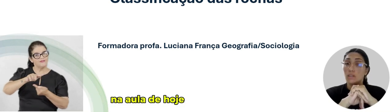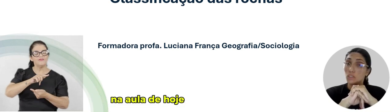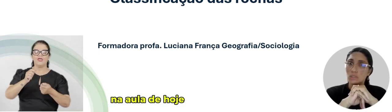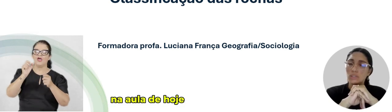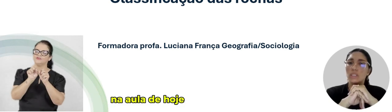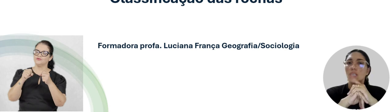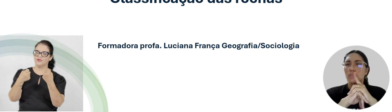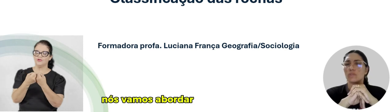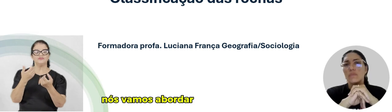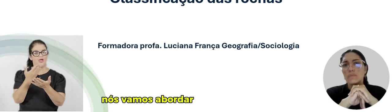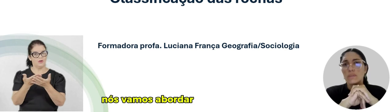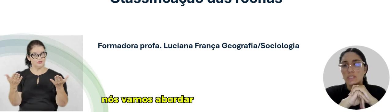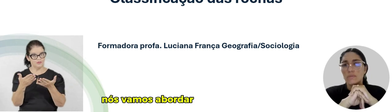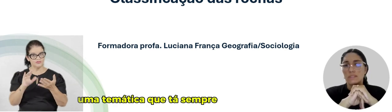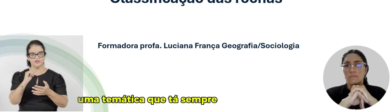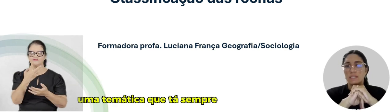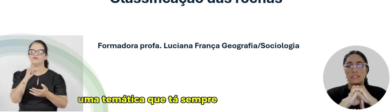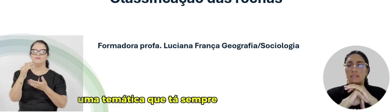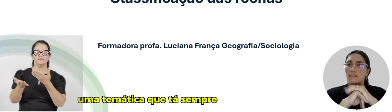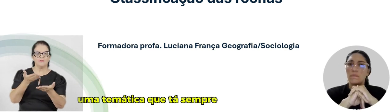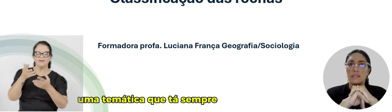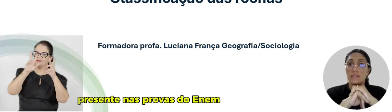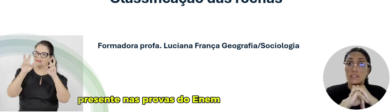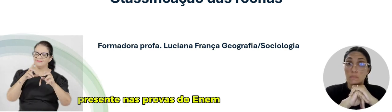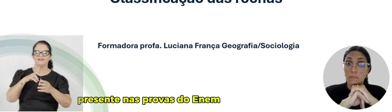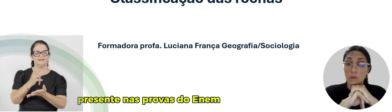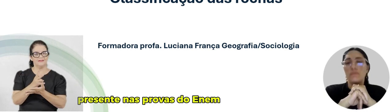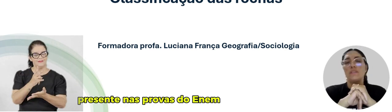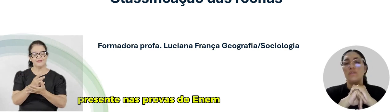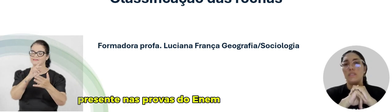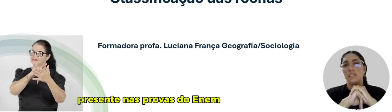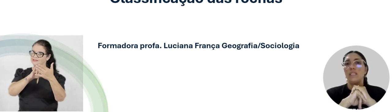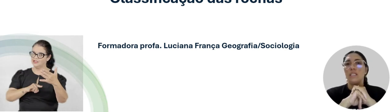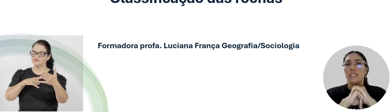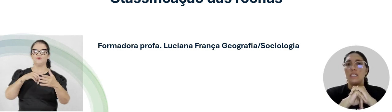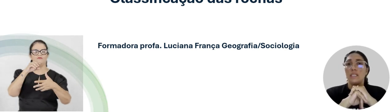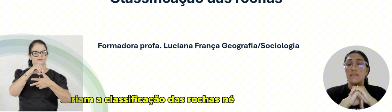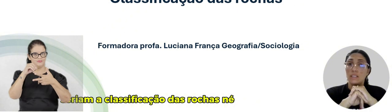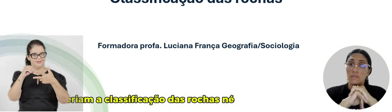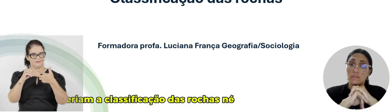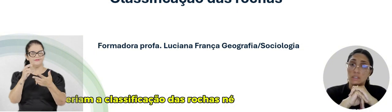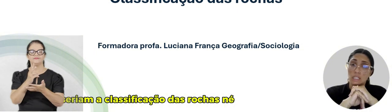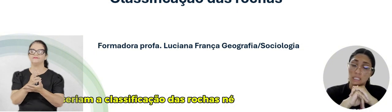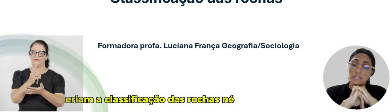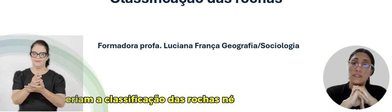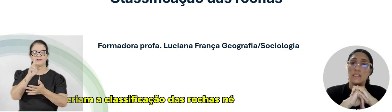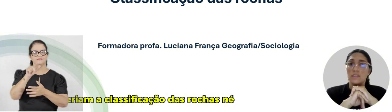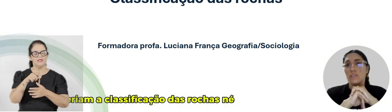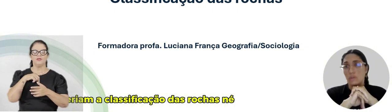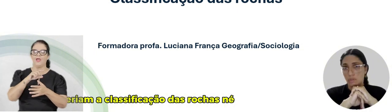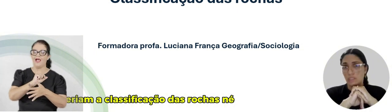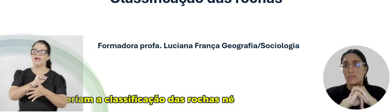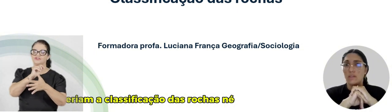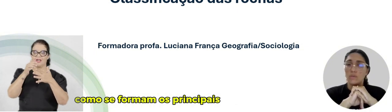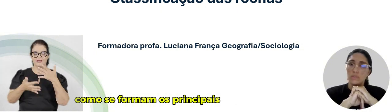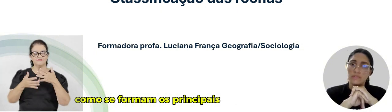Na aula de hoje, nós vamos abordar uma temática que está sempre presente nas provas do Enem, que seriam a classificação